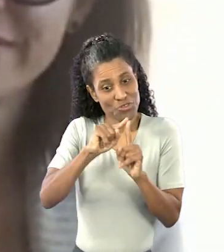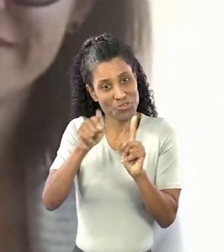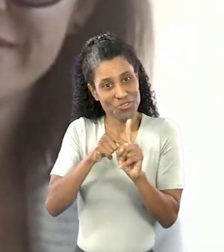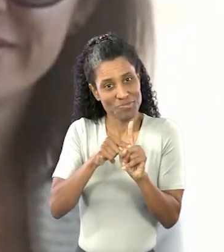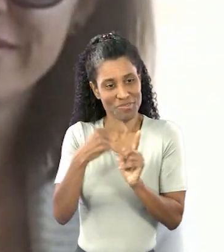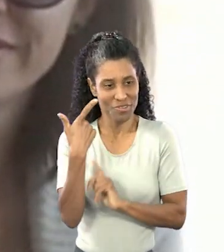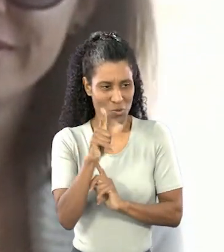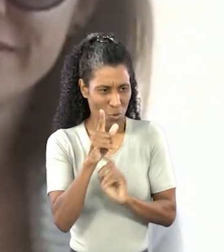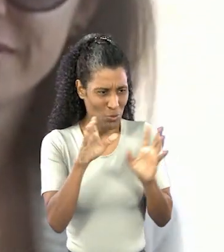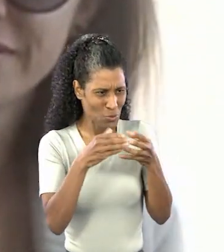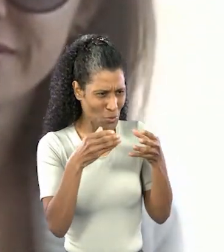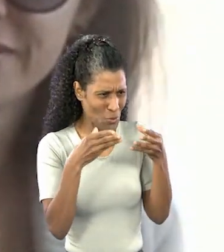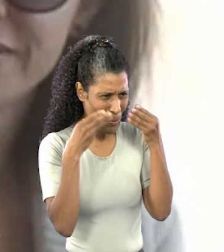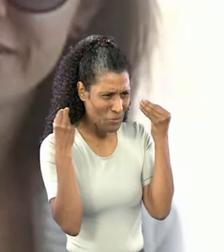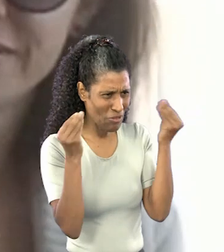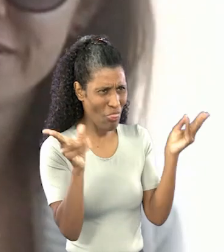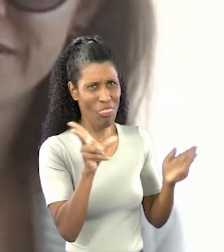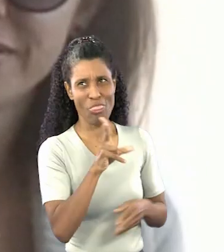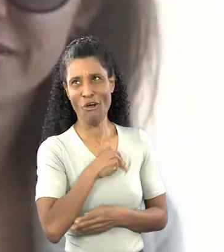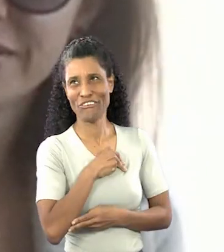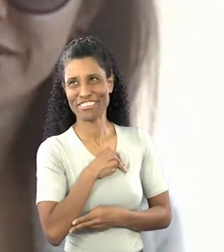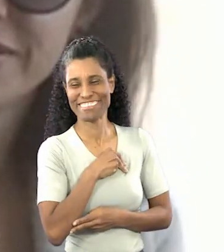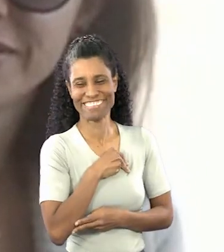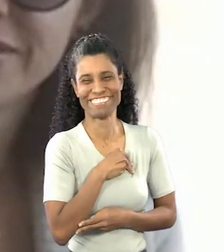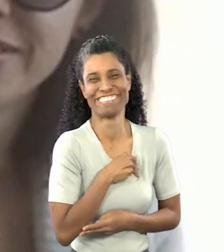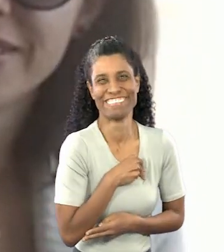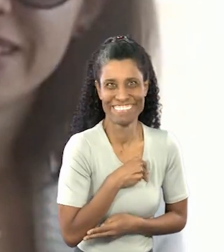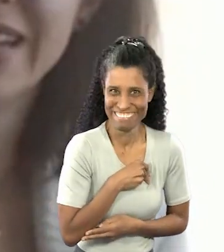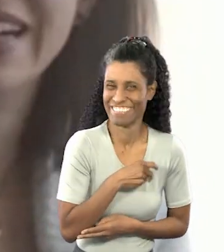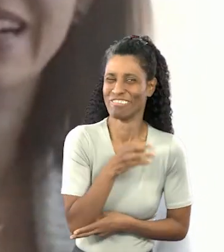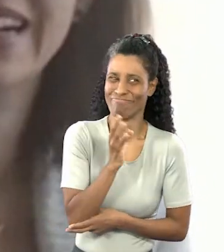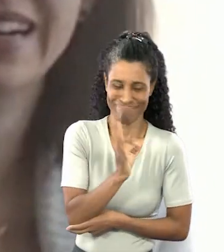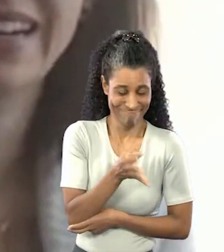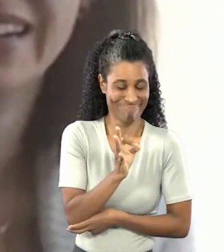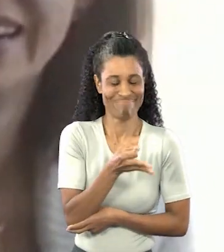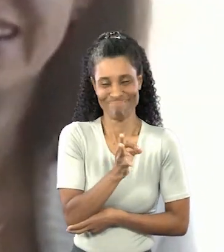outra... Criou novamente. Outra alinhada. Nossa, que beleza.